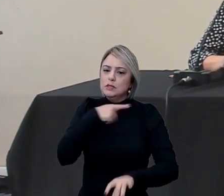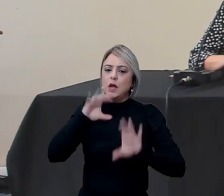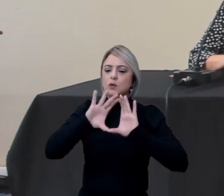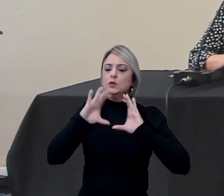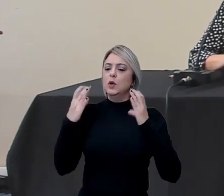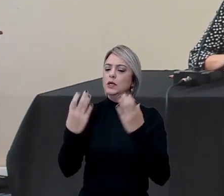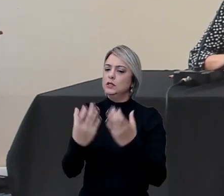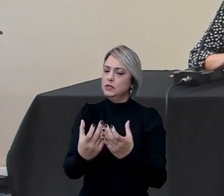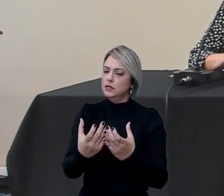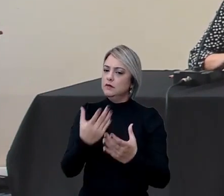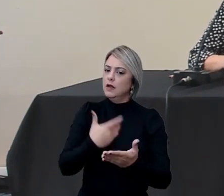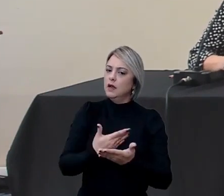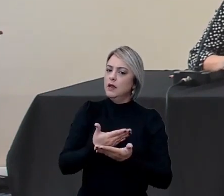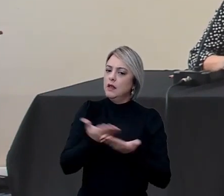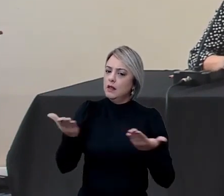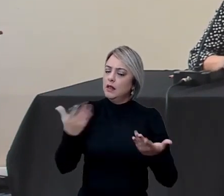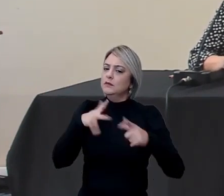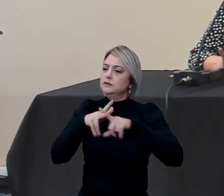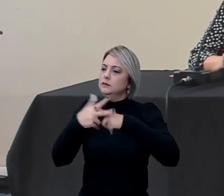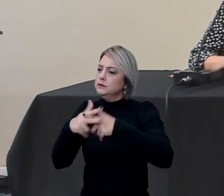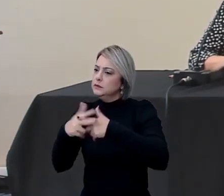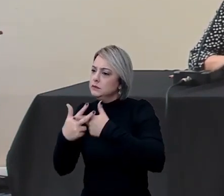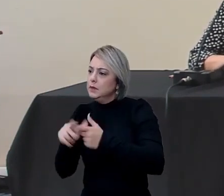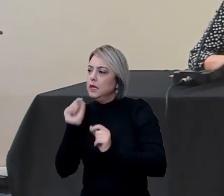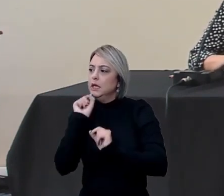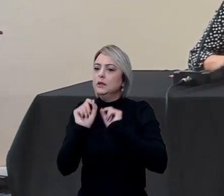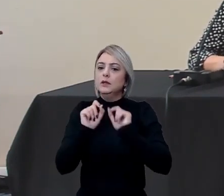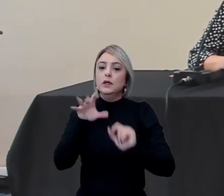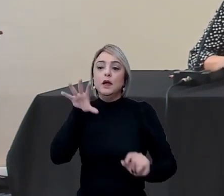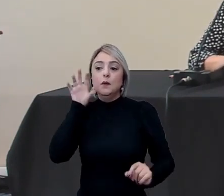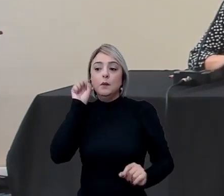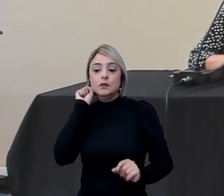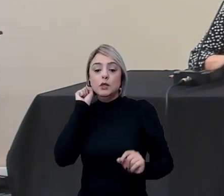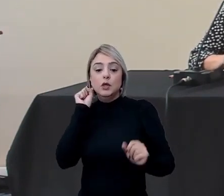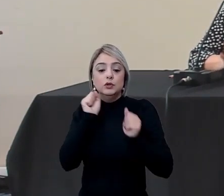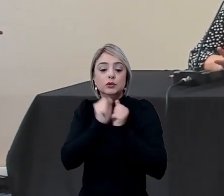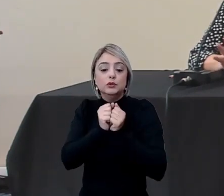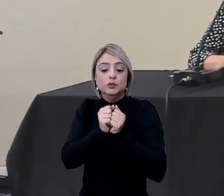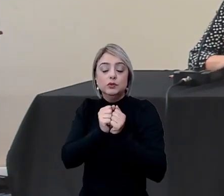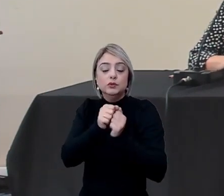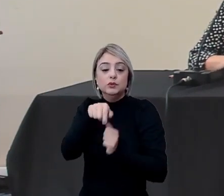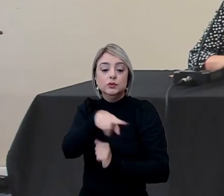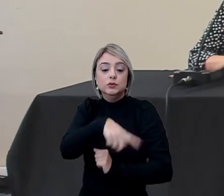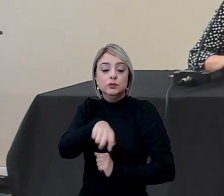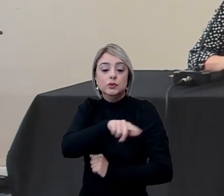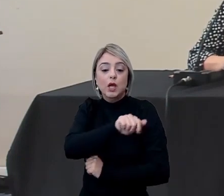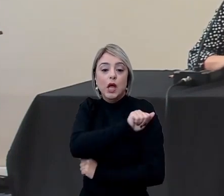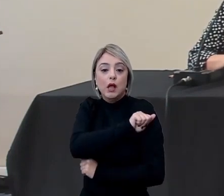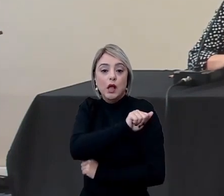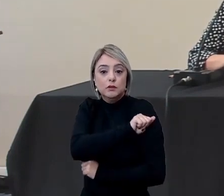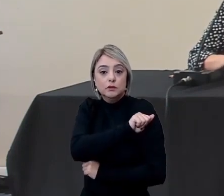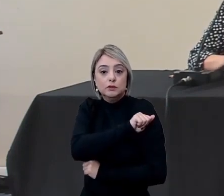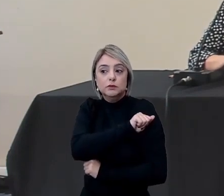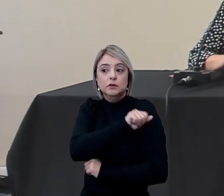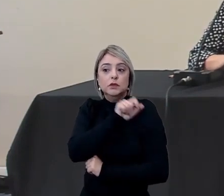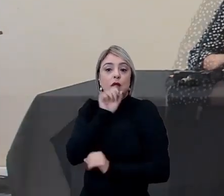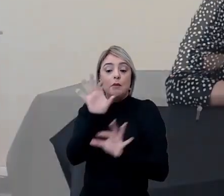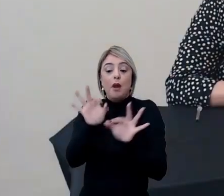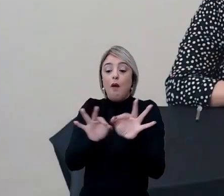coletiva, lançou mão de um instrumento de escuta, conjunto aos seus discentes, para